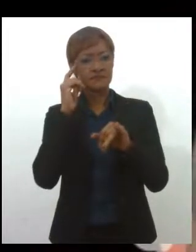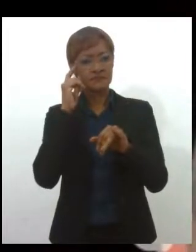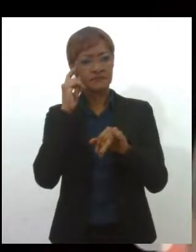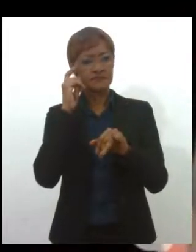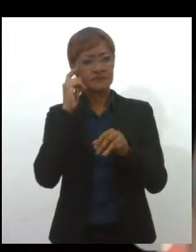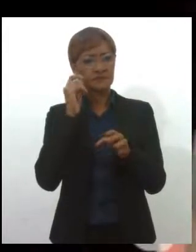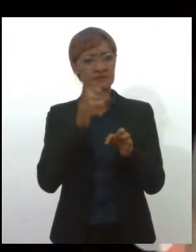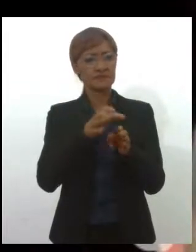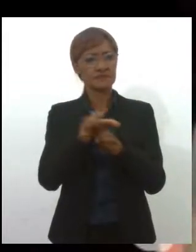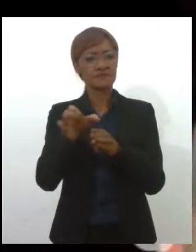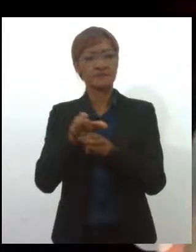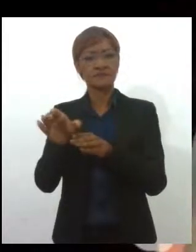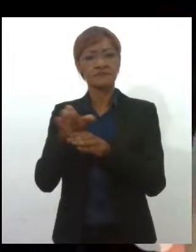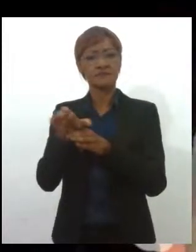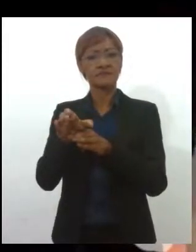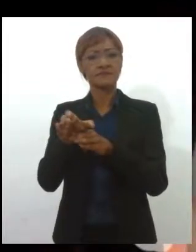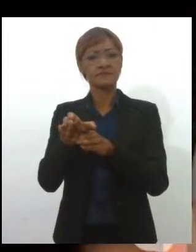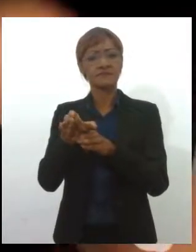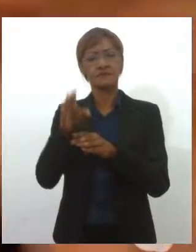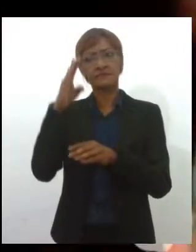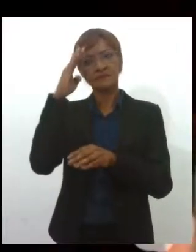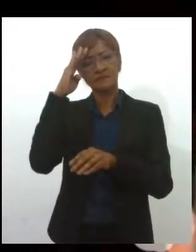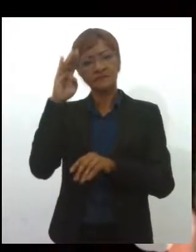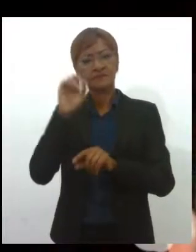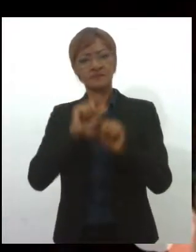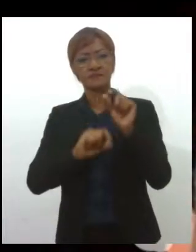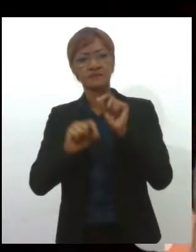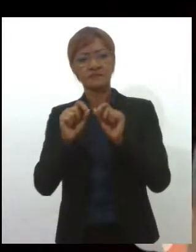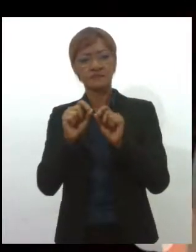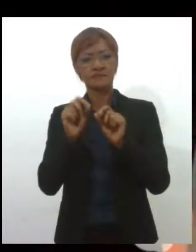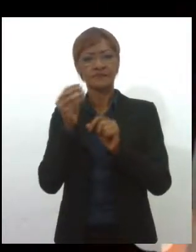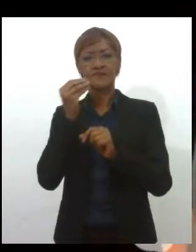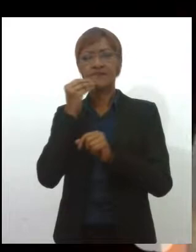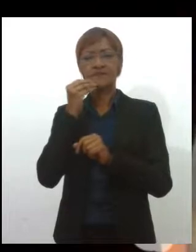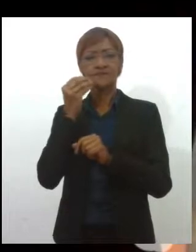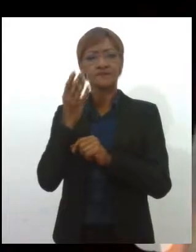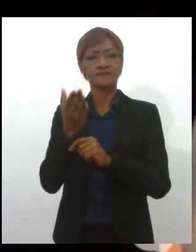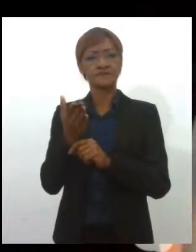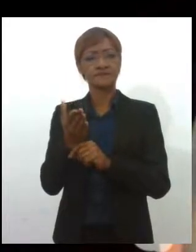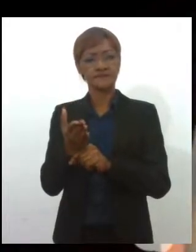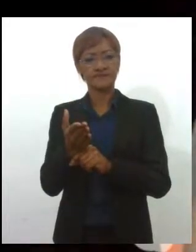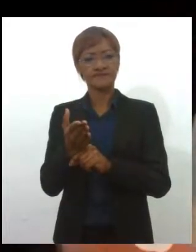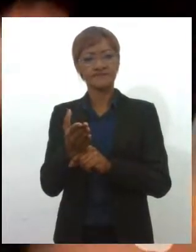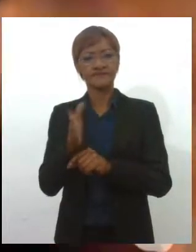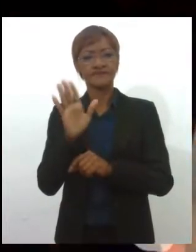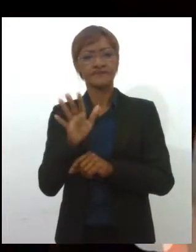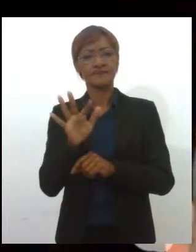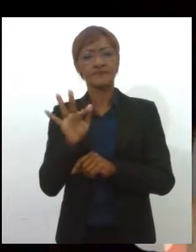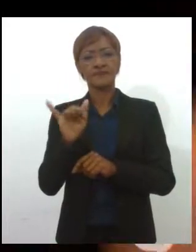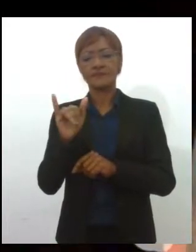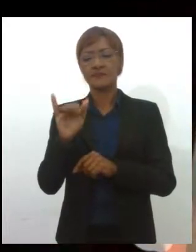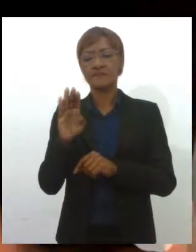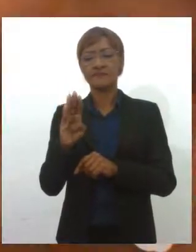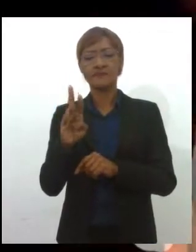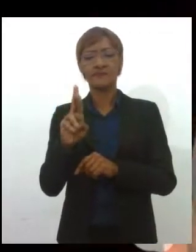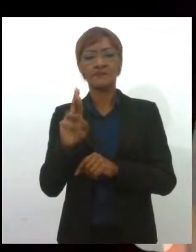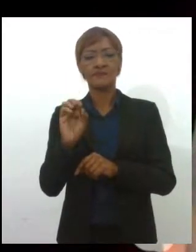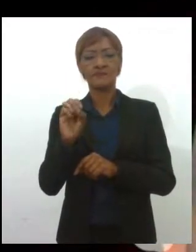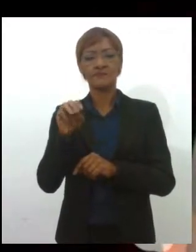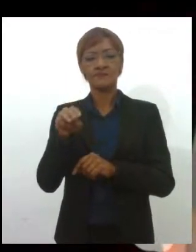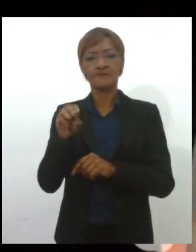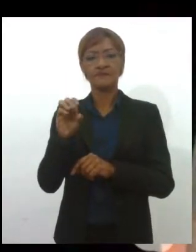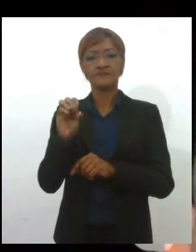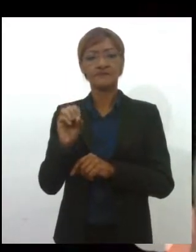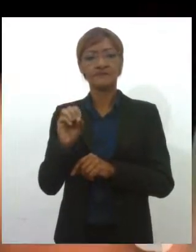pensa principalmente sobre a oportunidade e aí não é somente a fibromialgia, né? Existem diversas doenças, né? Como